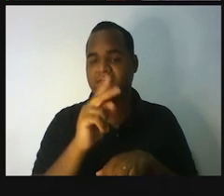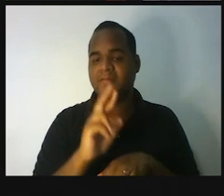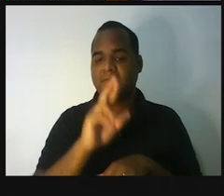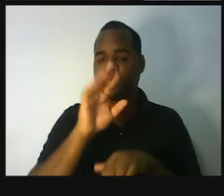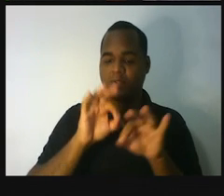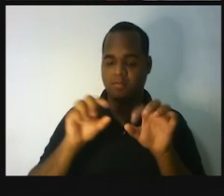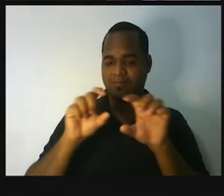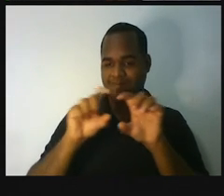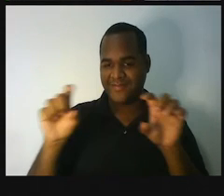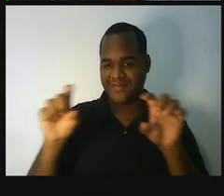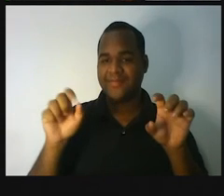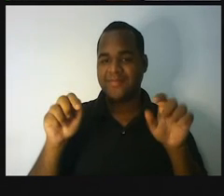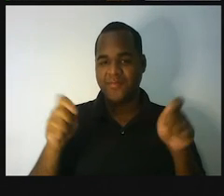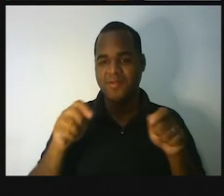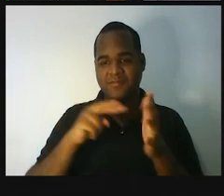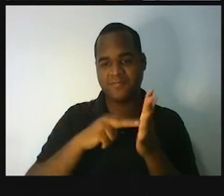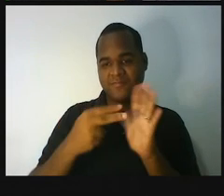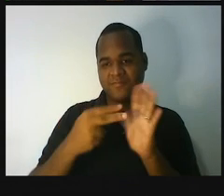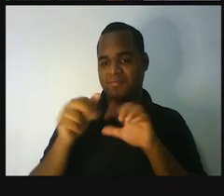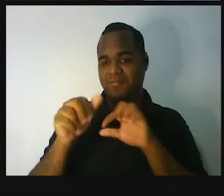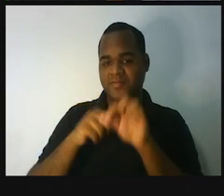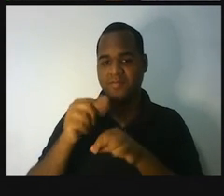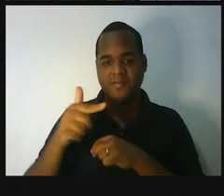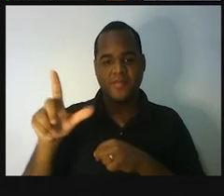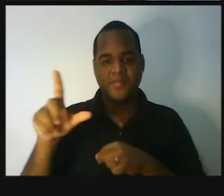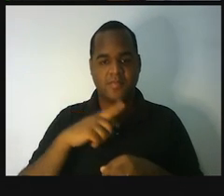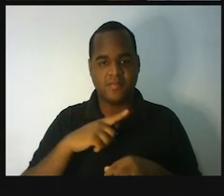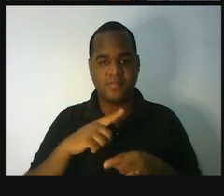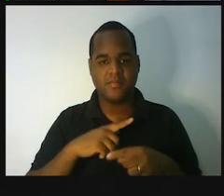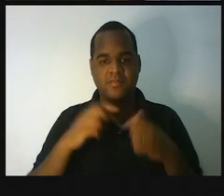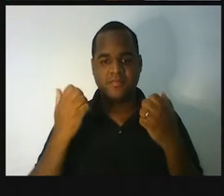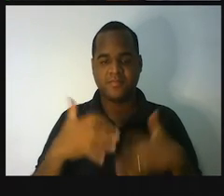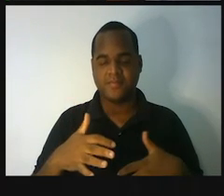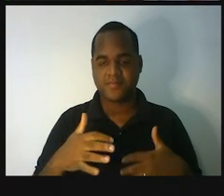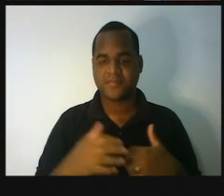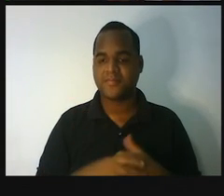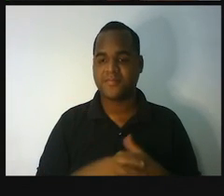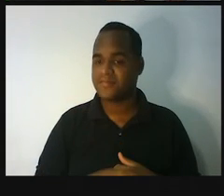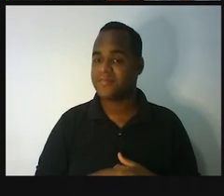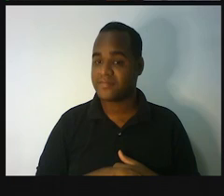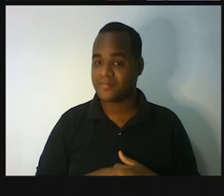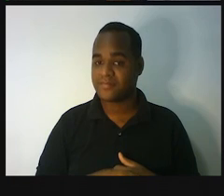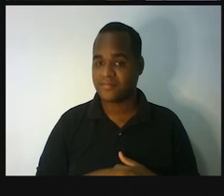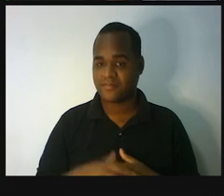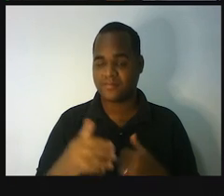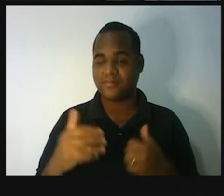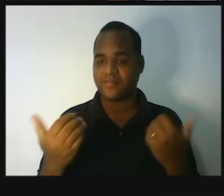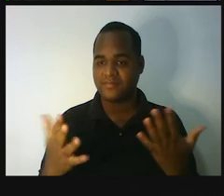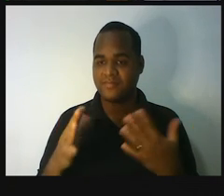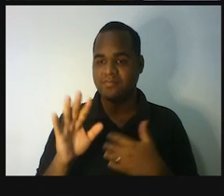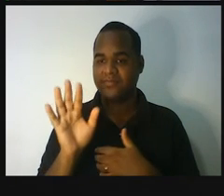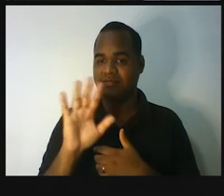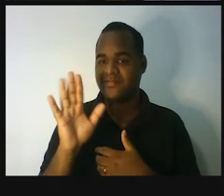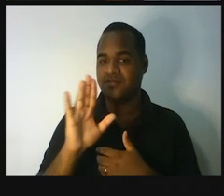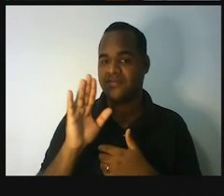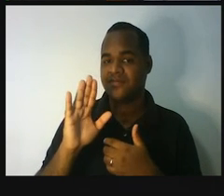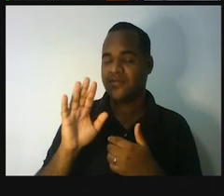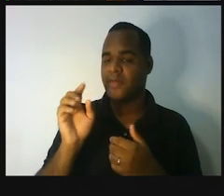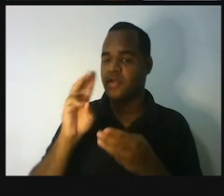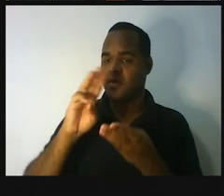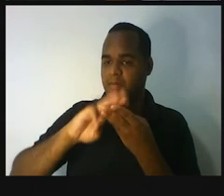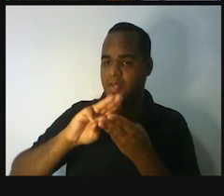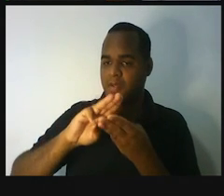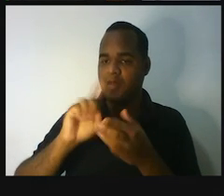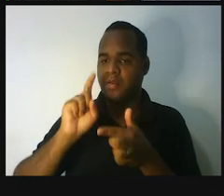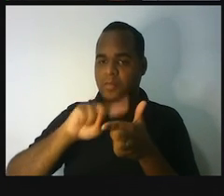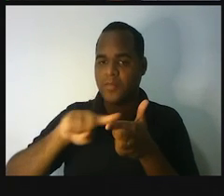transformações. Tá bom? Tranquilo? É isso aí, a gente se vê na próxima aula, tá? Não esquece, matemática